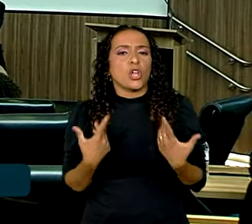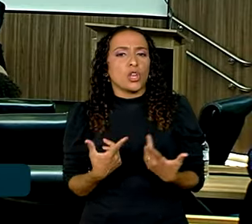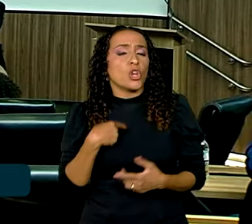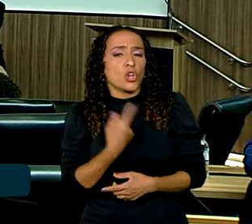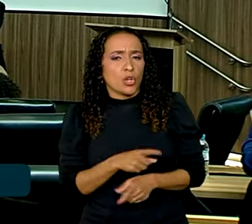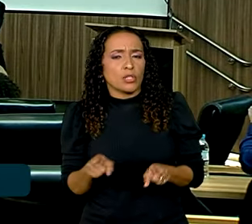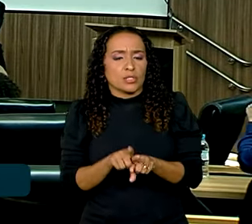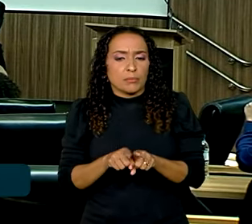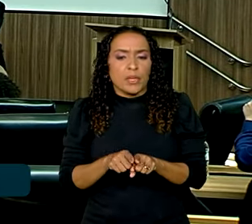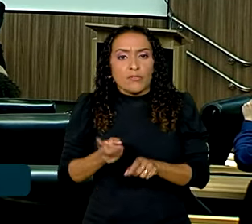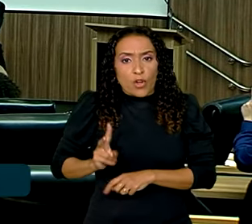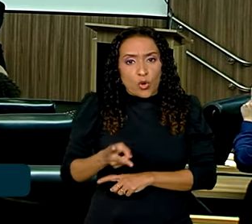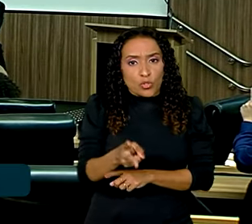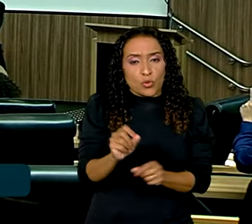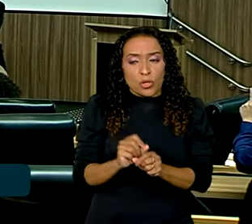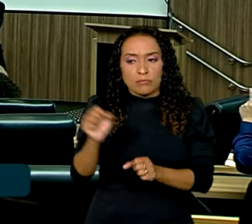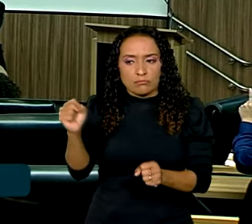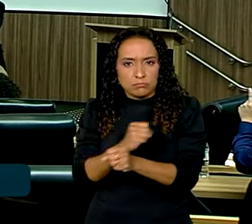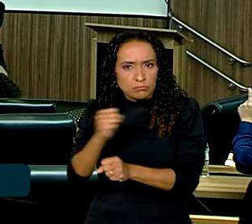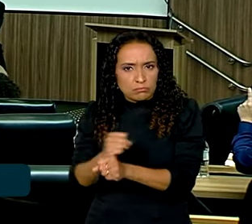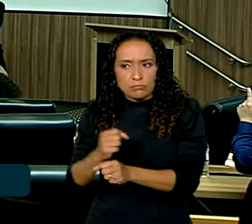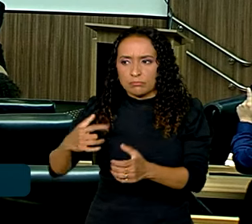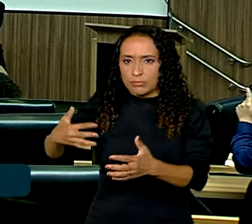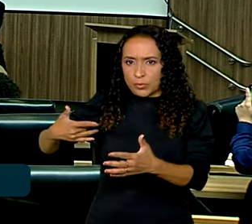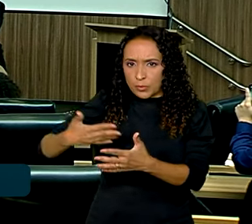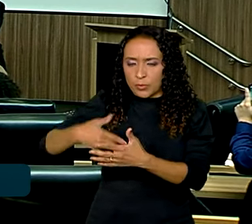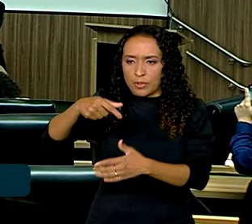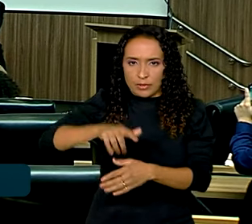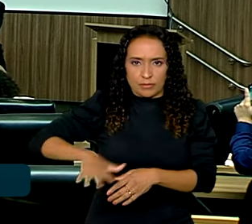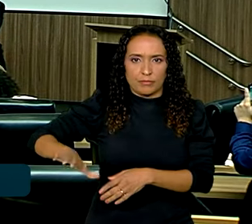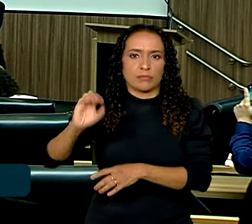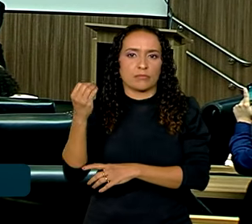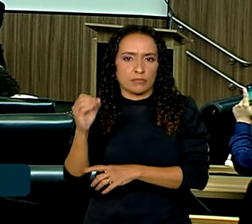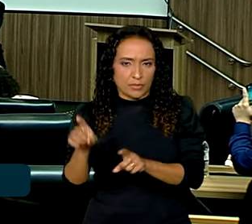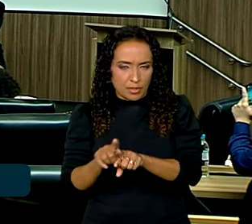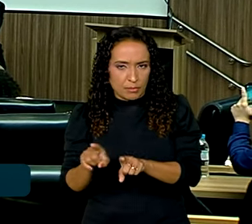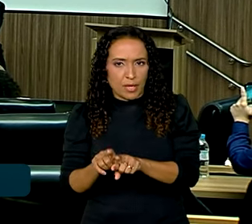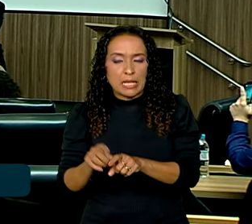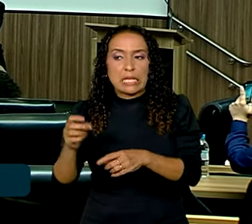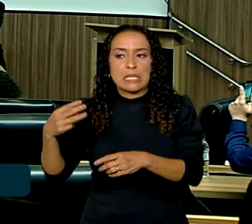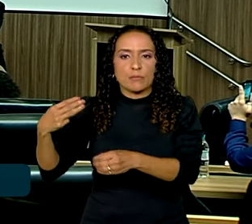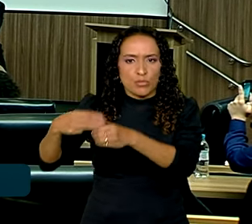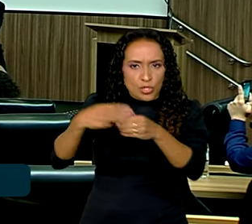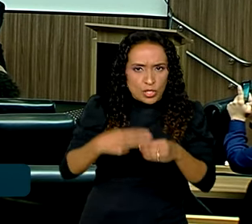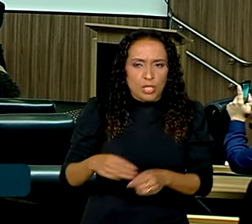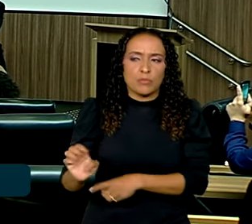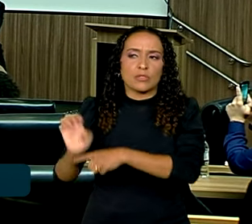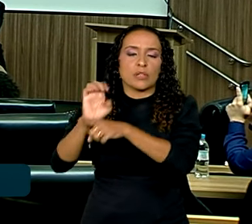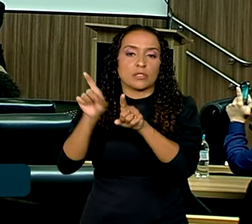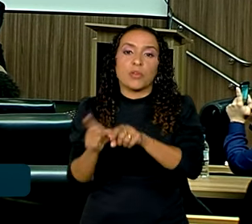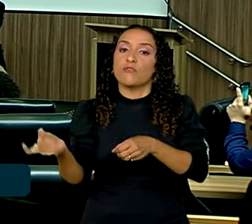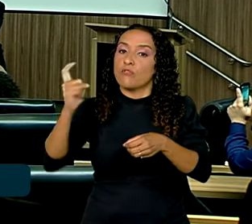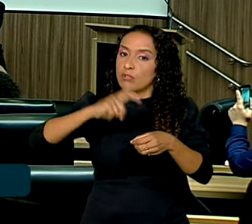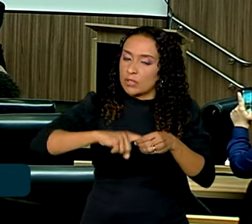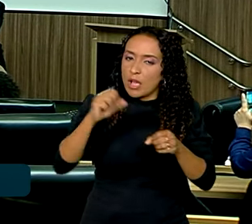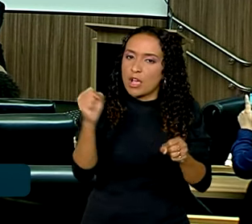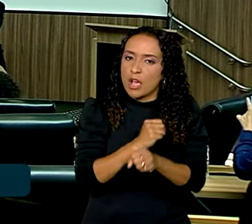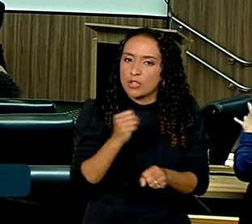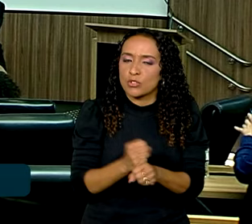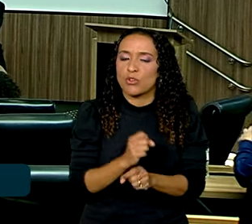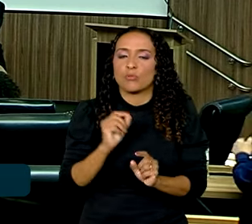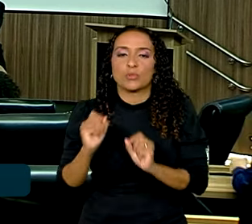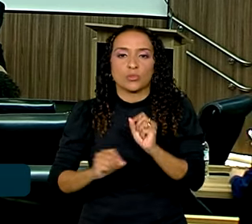também dando continuidade às obras de andamento aqui no Rio Grande do Sul, com os estados e municípios. A retomada das obras